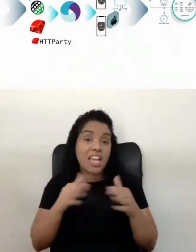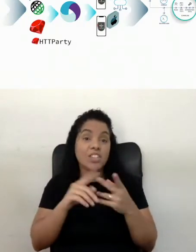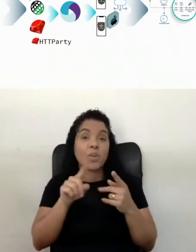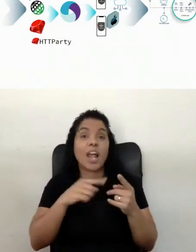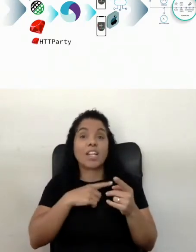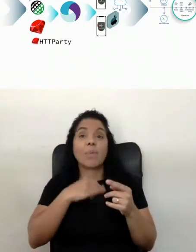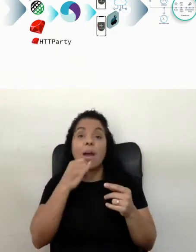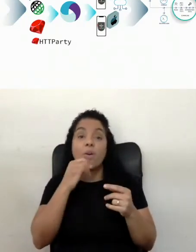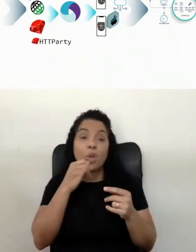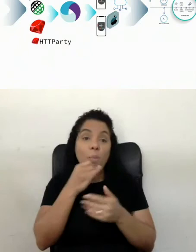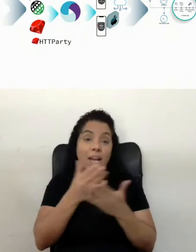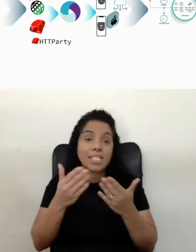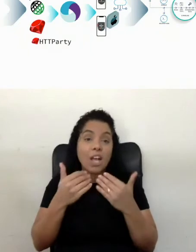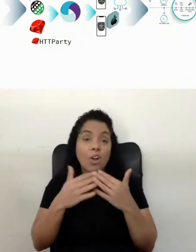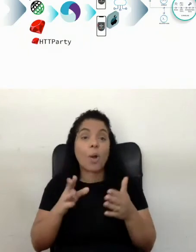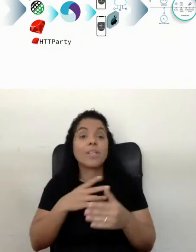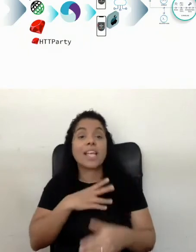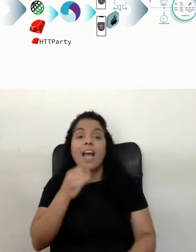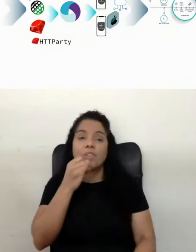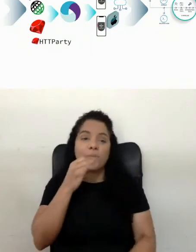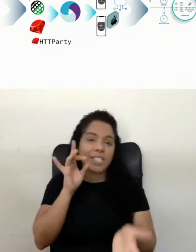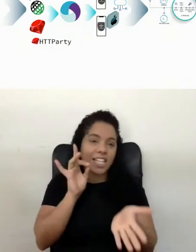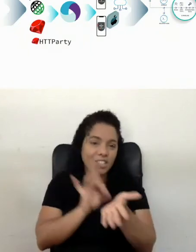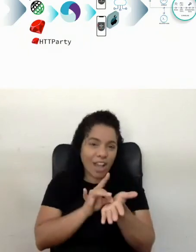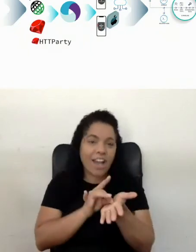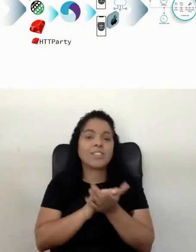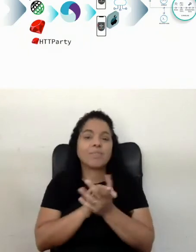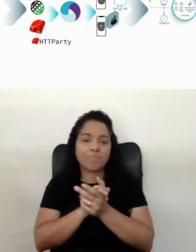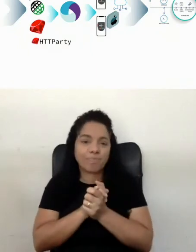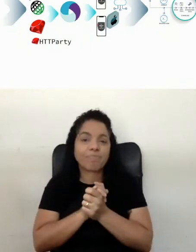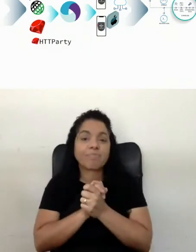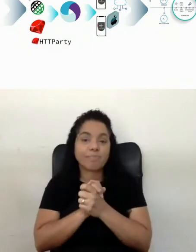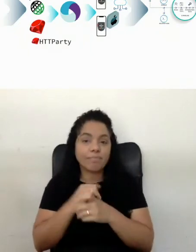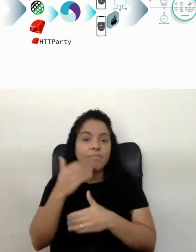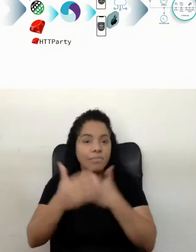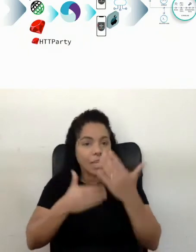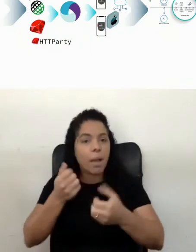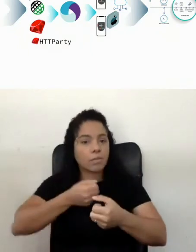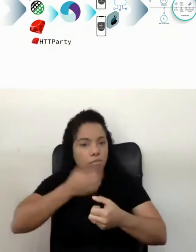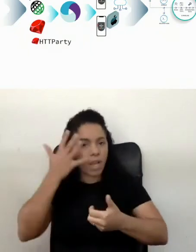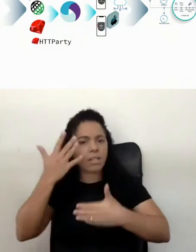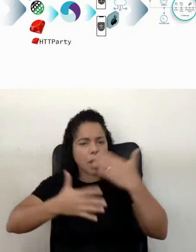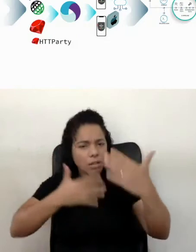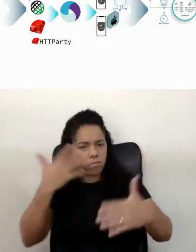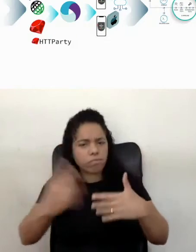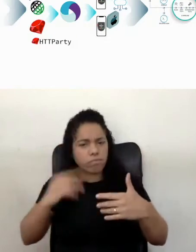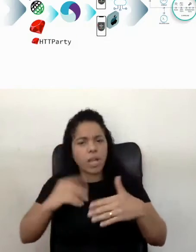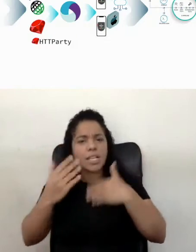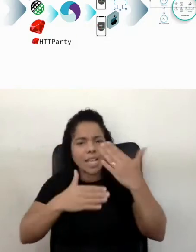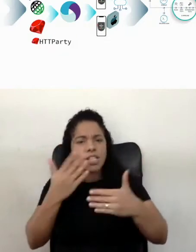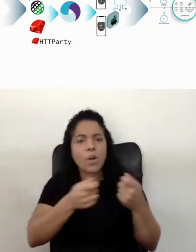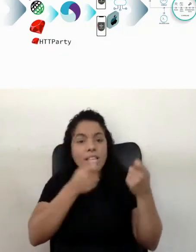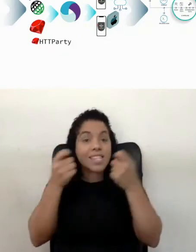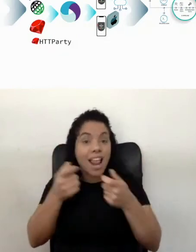numa automação aqui, começar a automatizar, de fato, e dar mais velocidade, mais tração para essas minhas